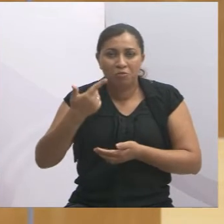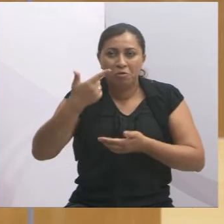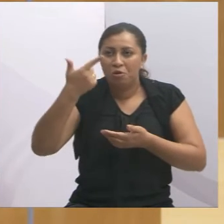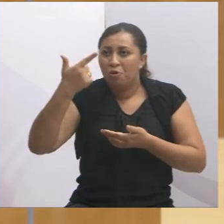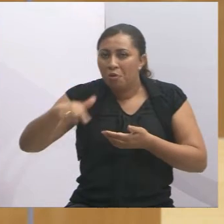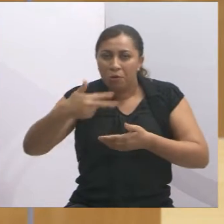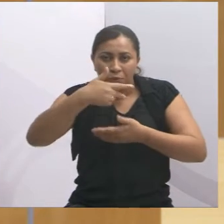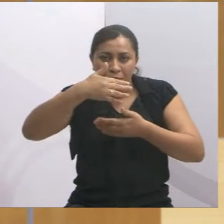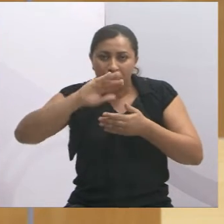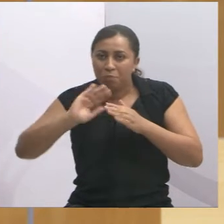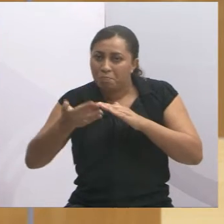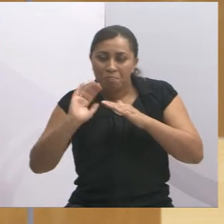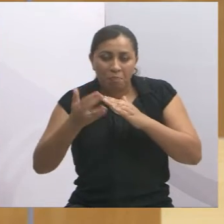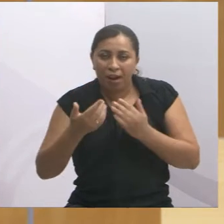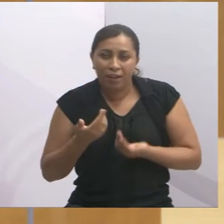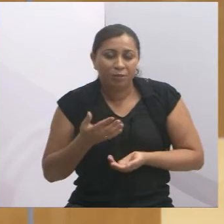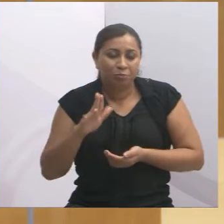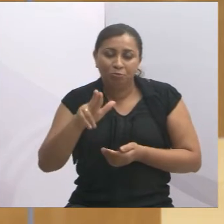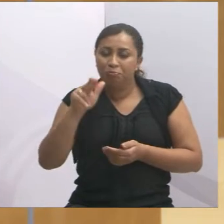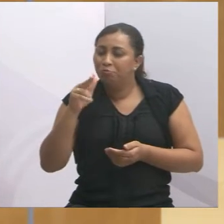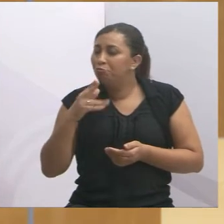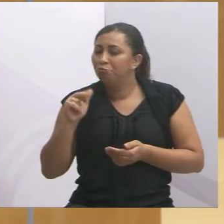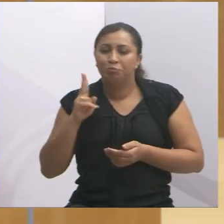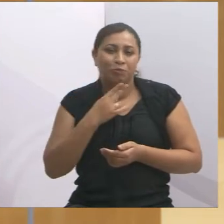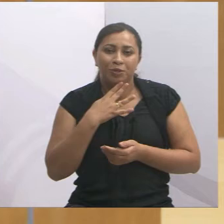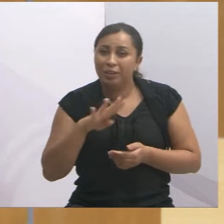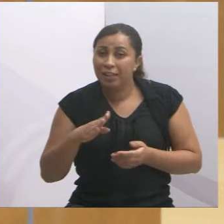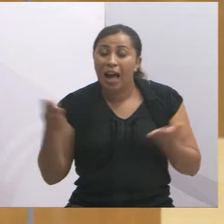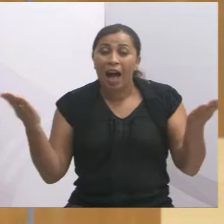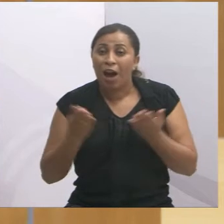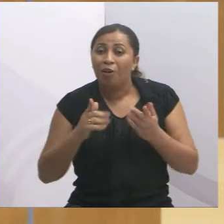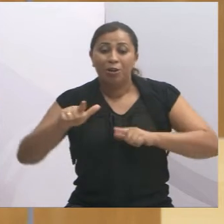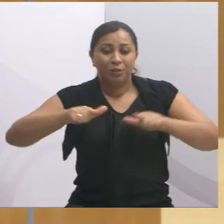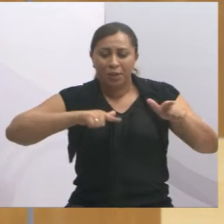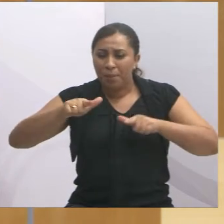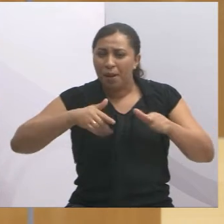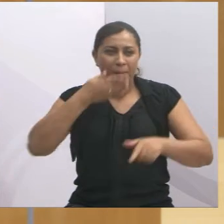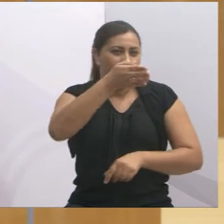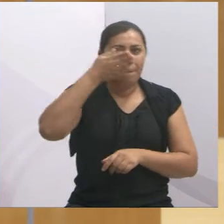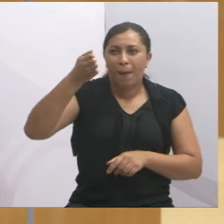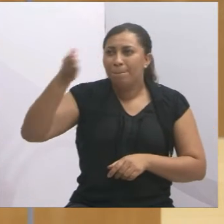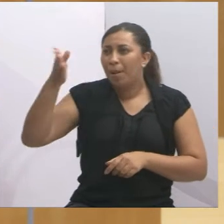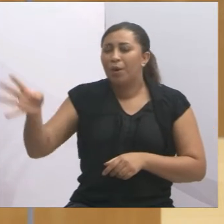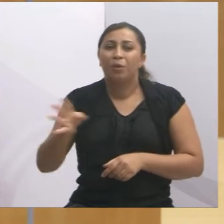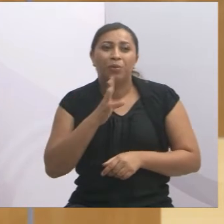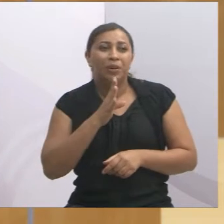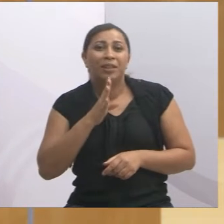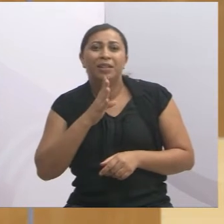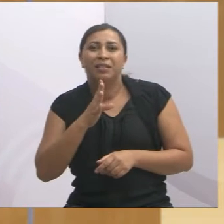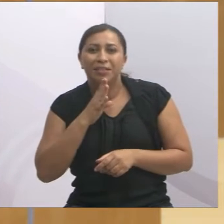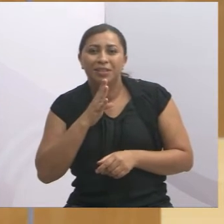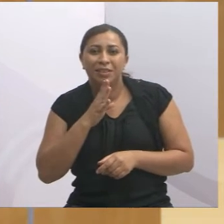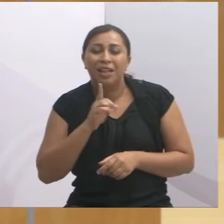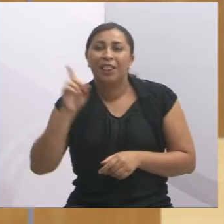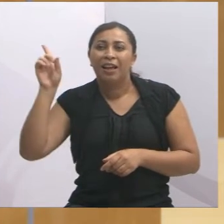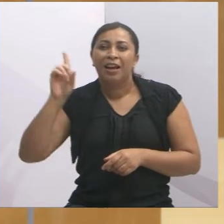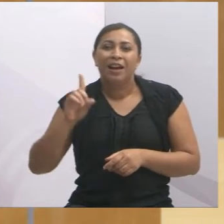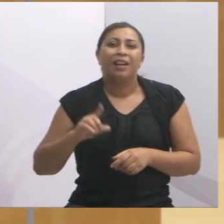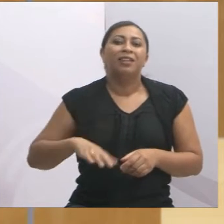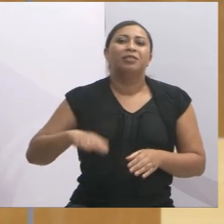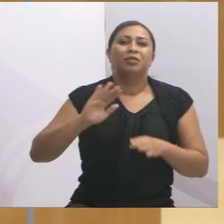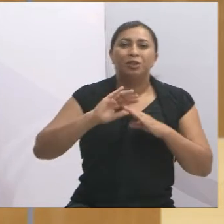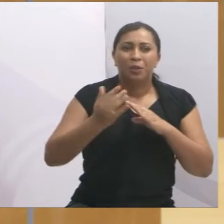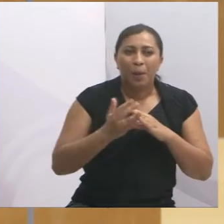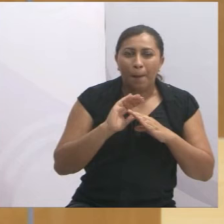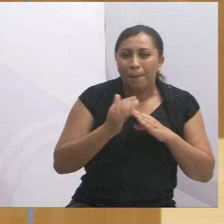então, eu falo que essa missão de vereador, eu fui conhecer a cidade onde eu moro, fui trabalhar para tudo quanto é lado, conheci o senhor Ari, lá no Cidade de Salvador, através